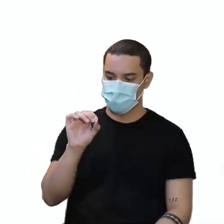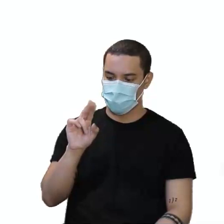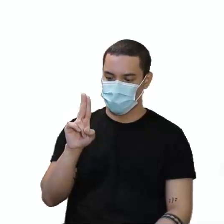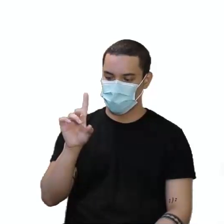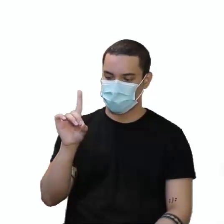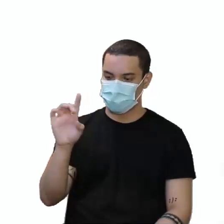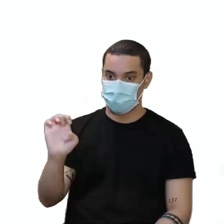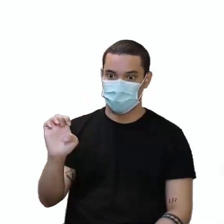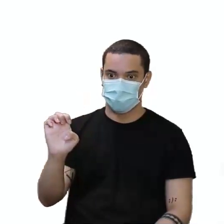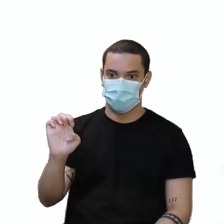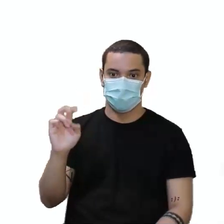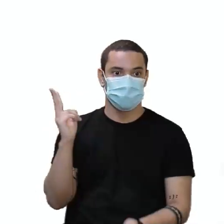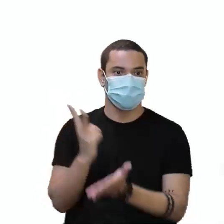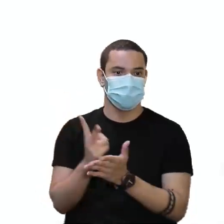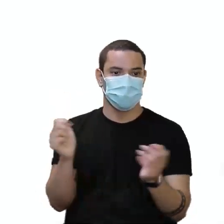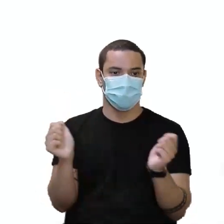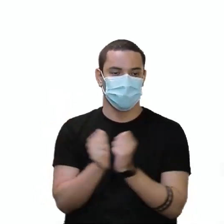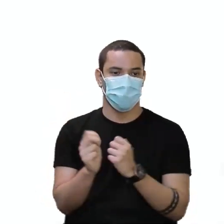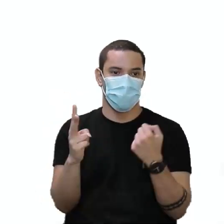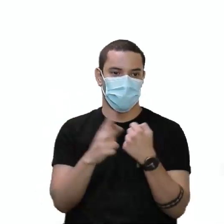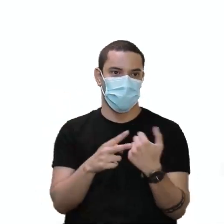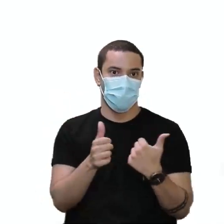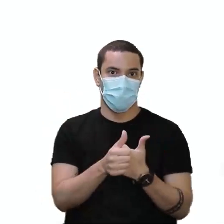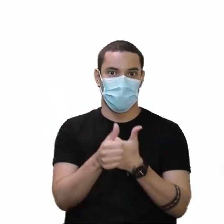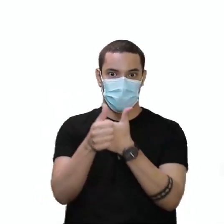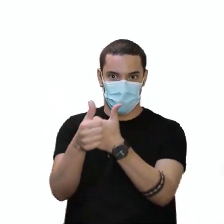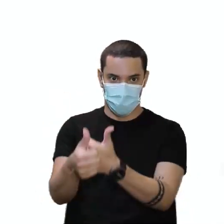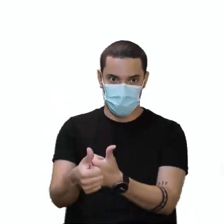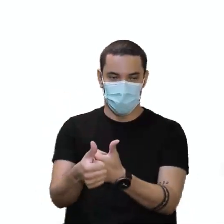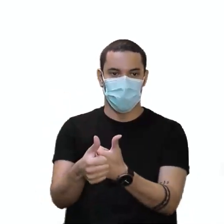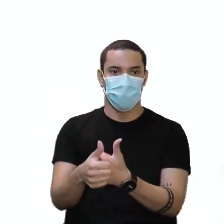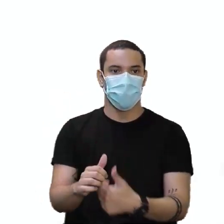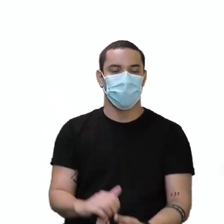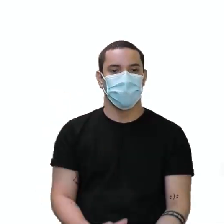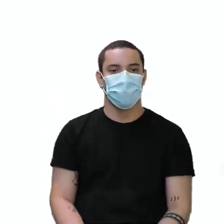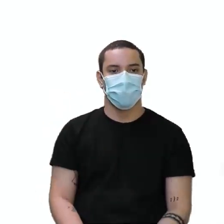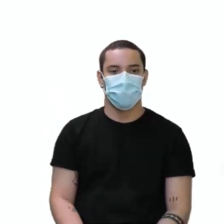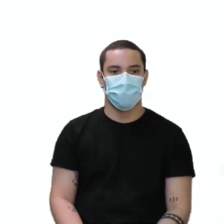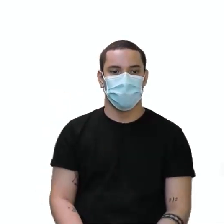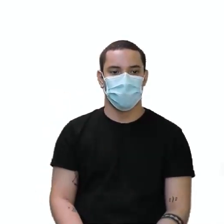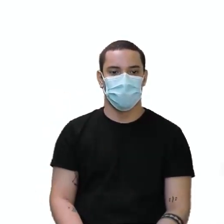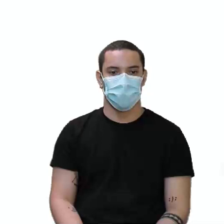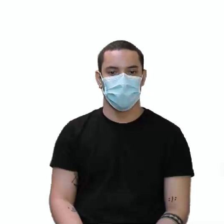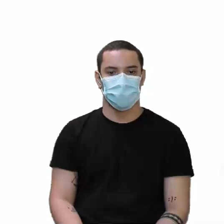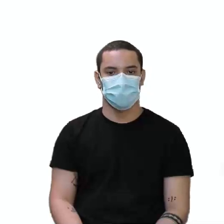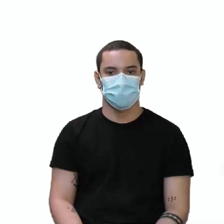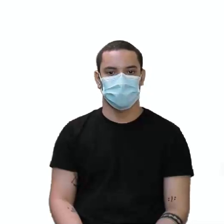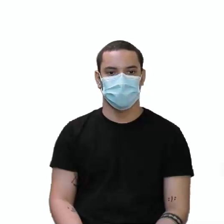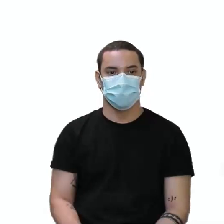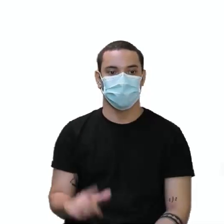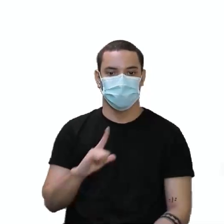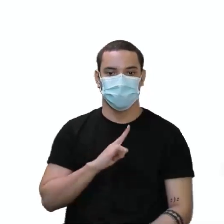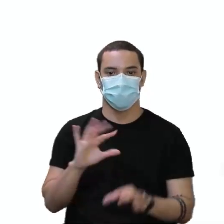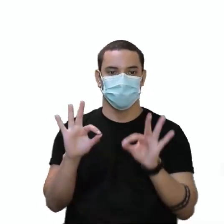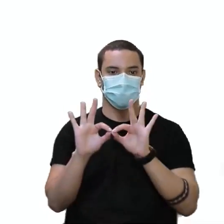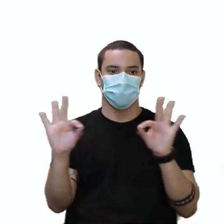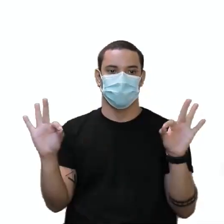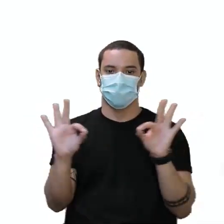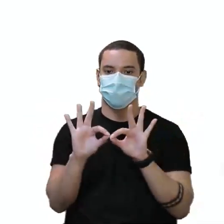E ele sempre vem do lado nesse sentido de um verbo, parte de passado. Então, olha aí, nós temos essa frase